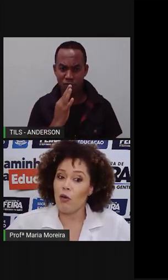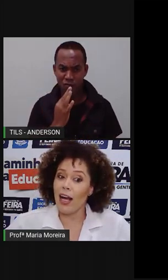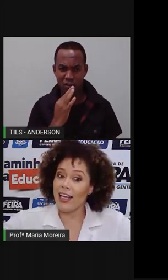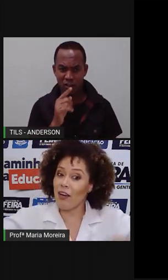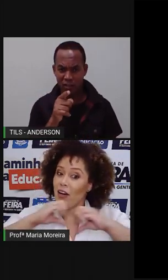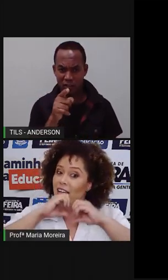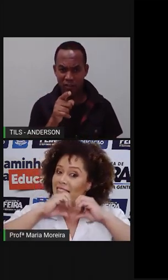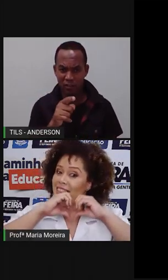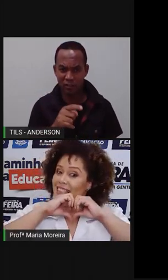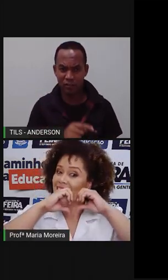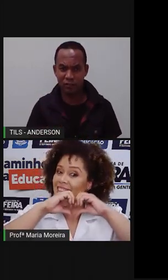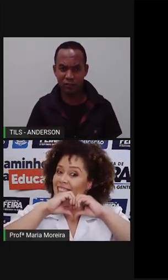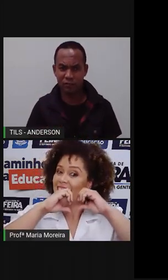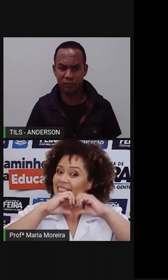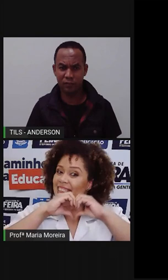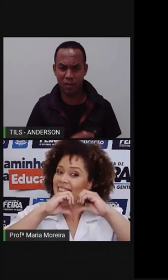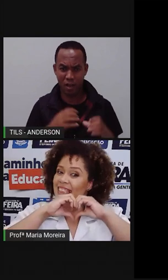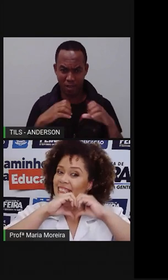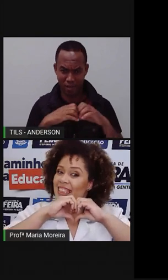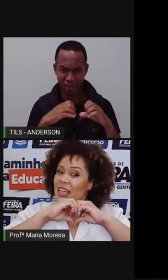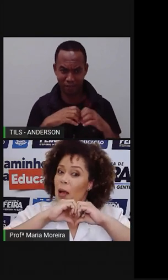É um lugar que eu, ó...